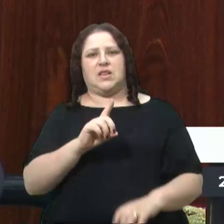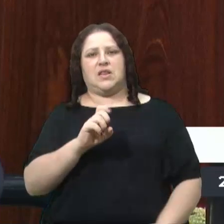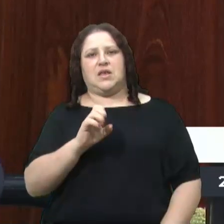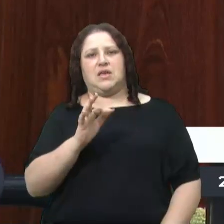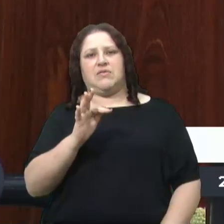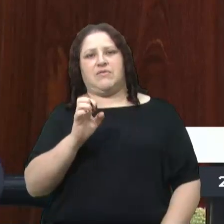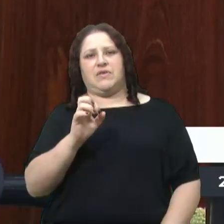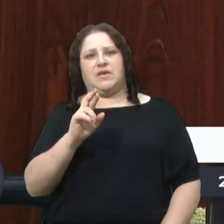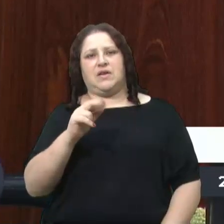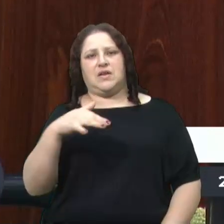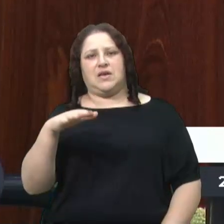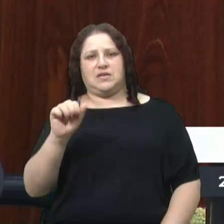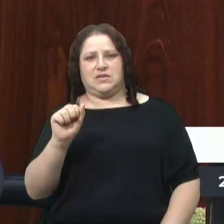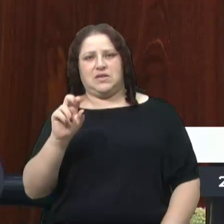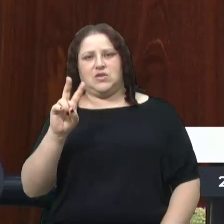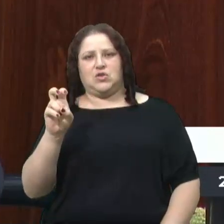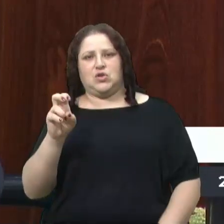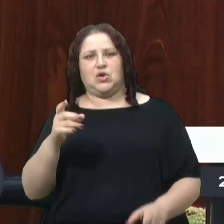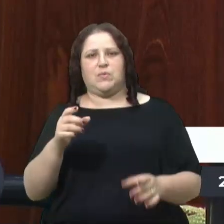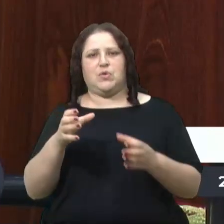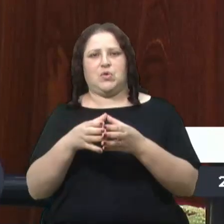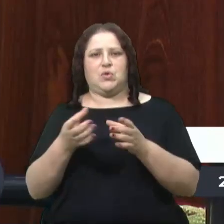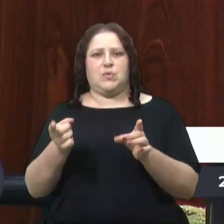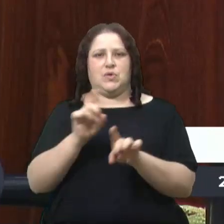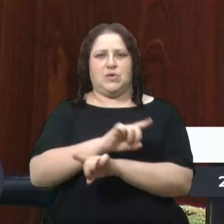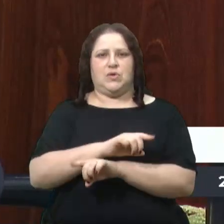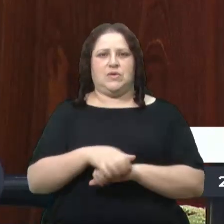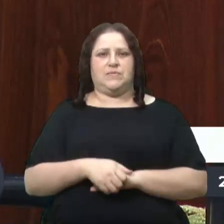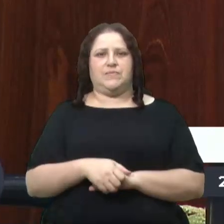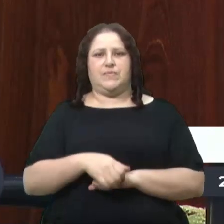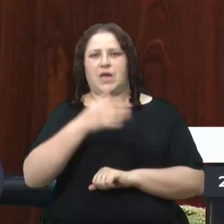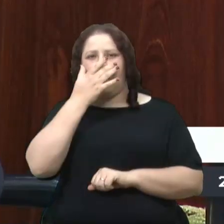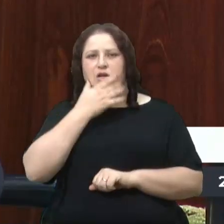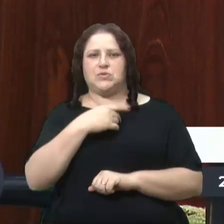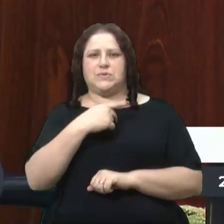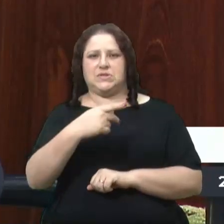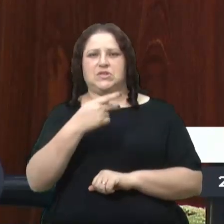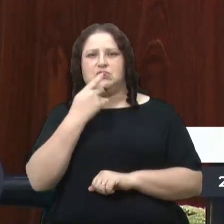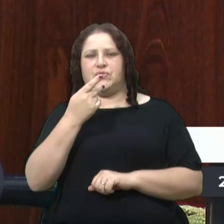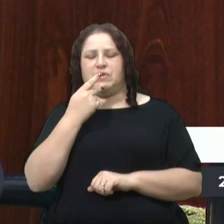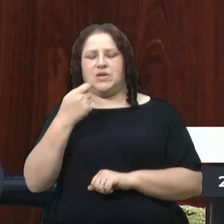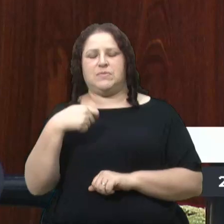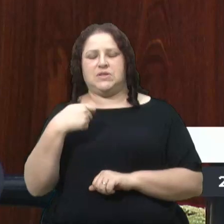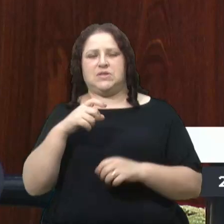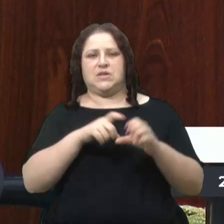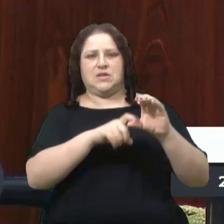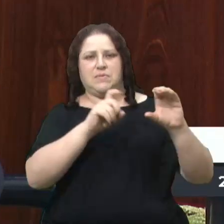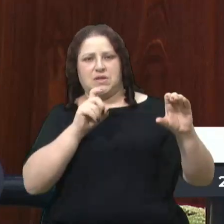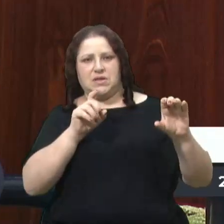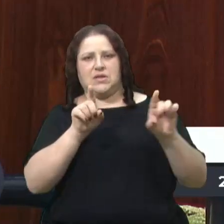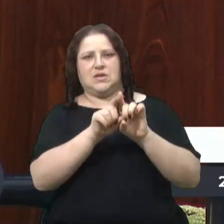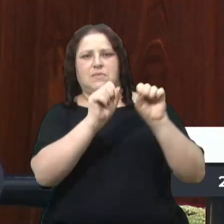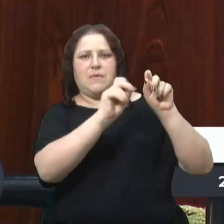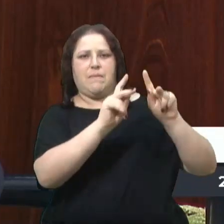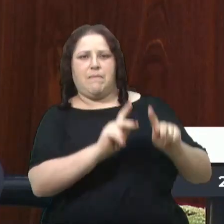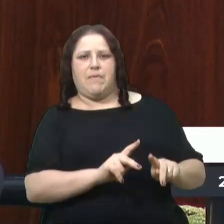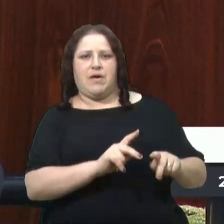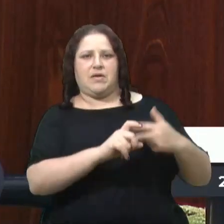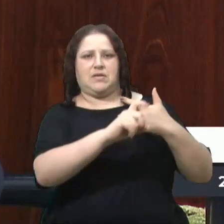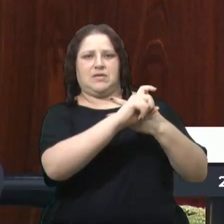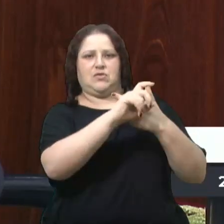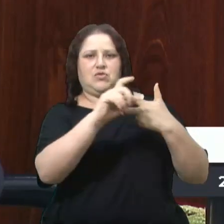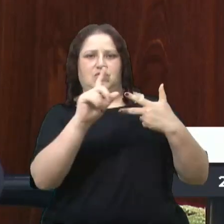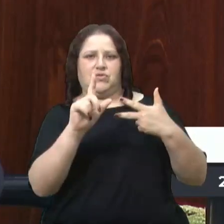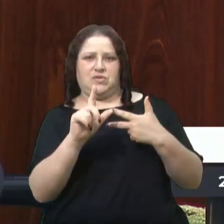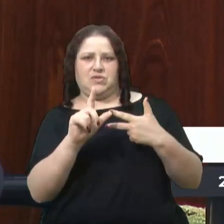foi o presidente que falava da independência e da harmonia entre os poderes. E aqui me soa, no mínimo, de